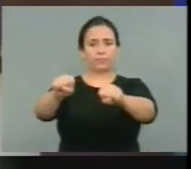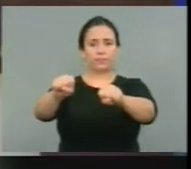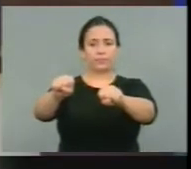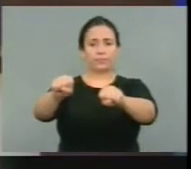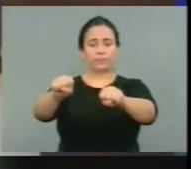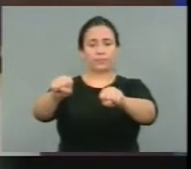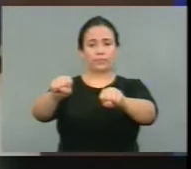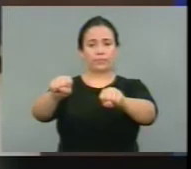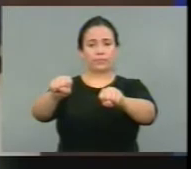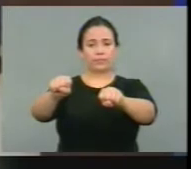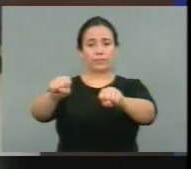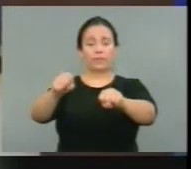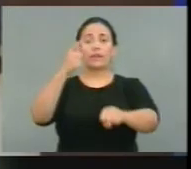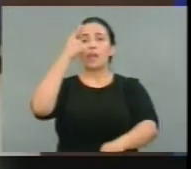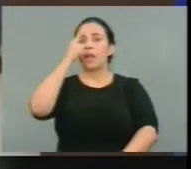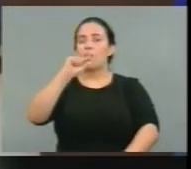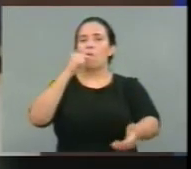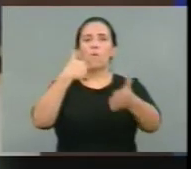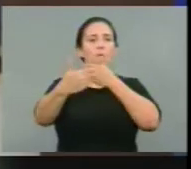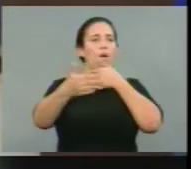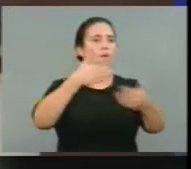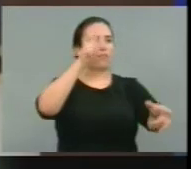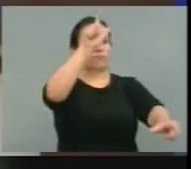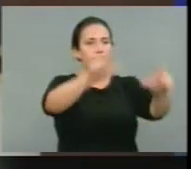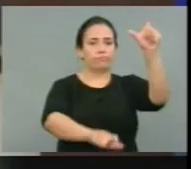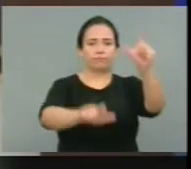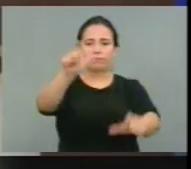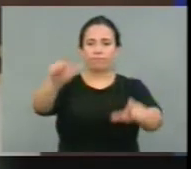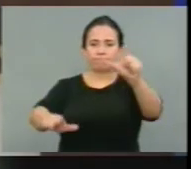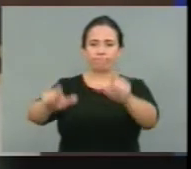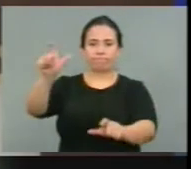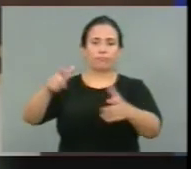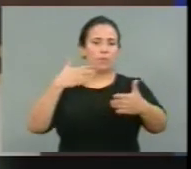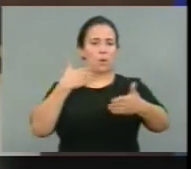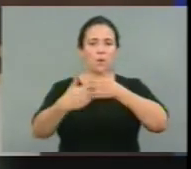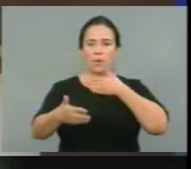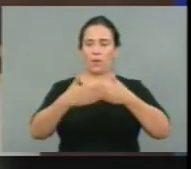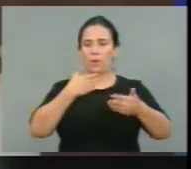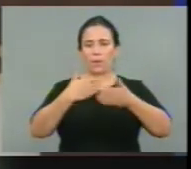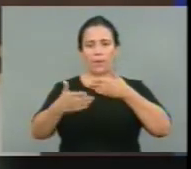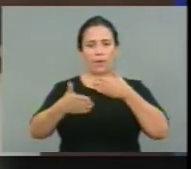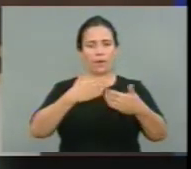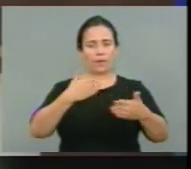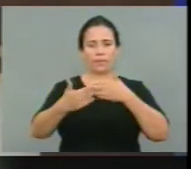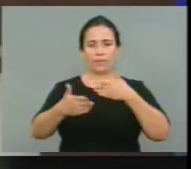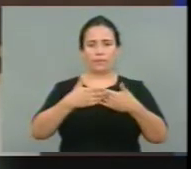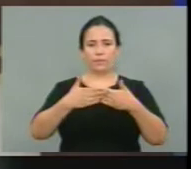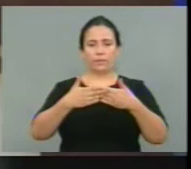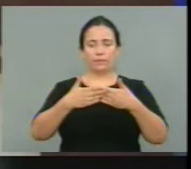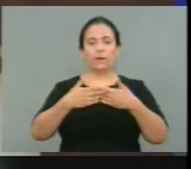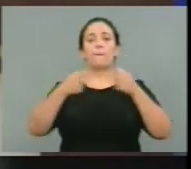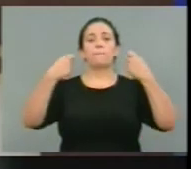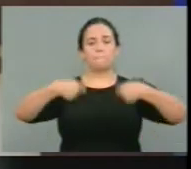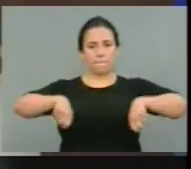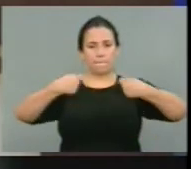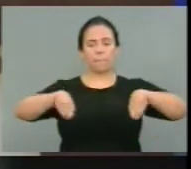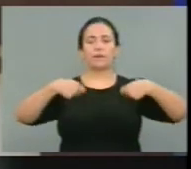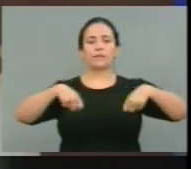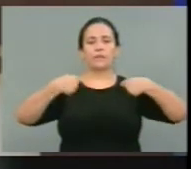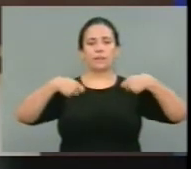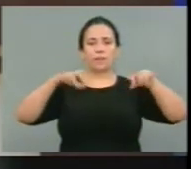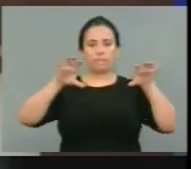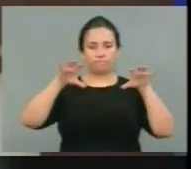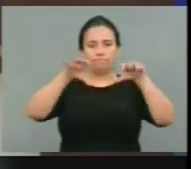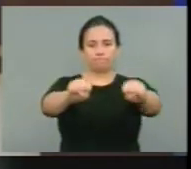Sejam quem forem. sejam eles quem forem. Eles devem ser